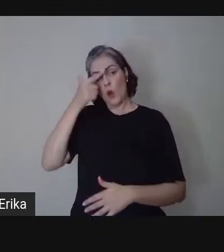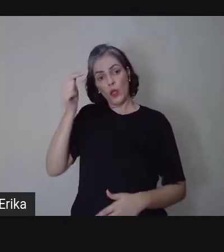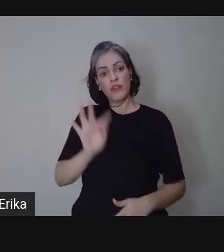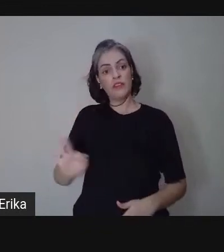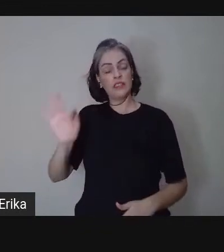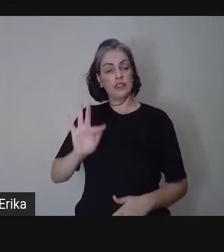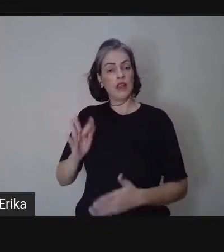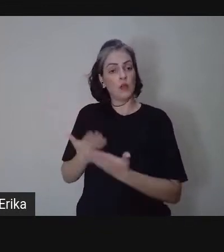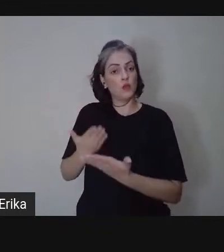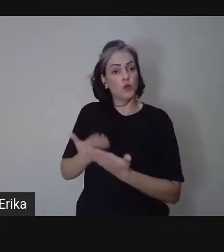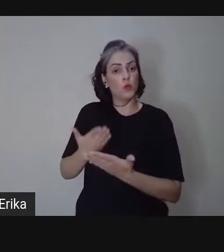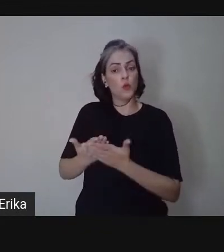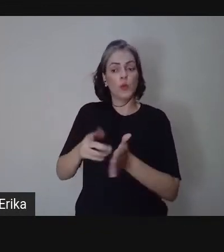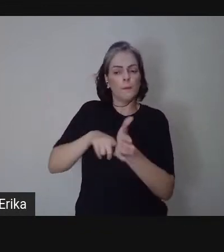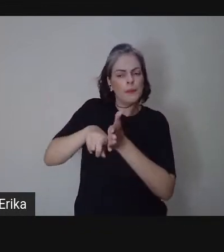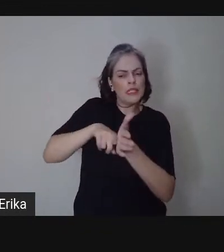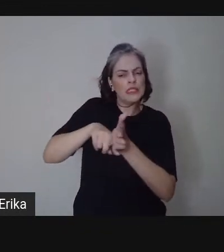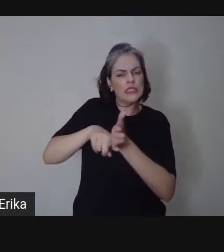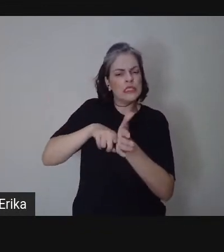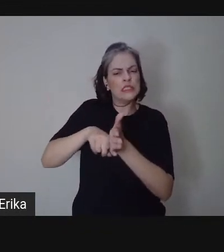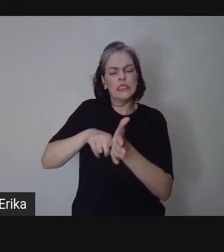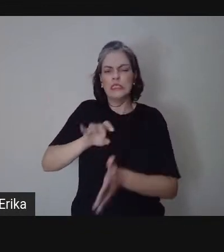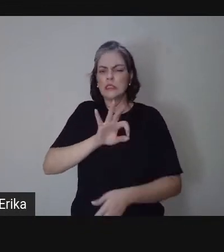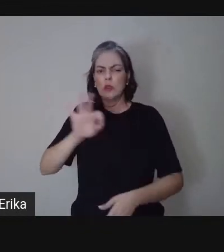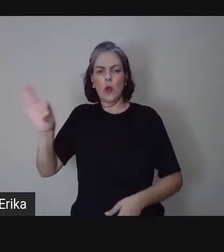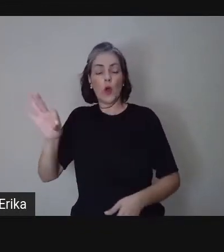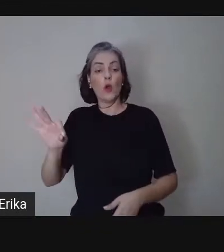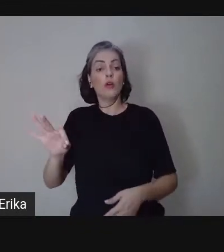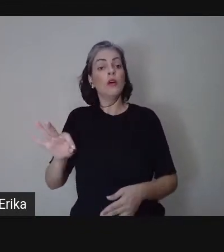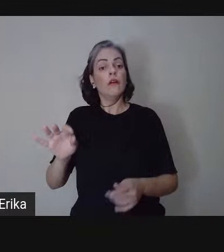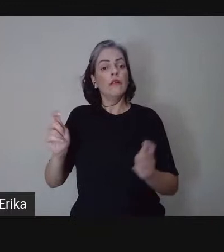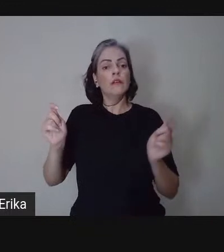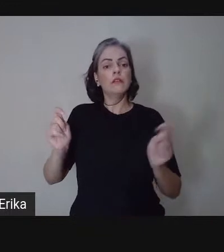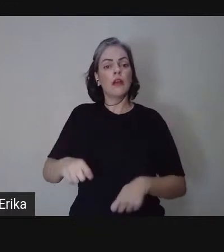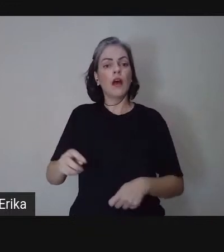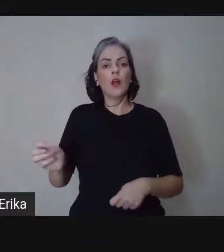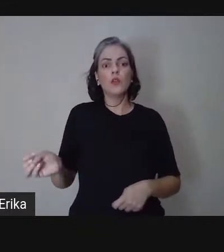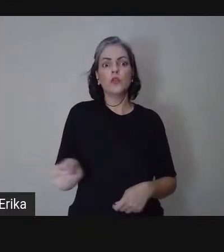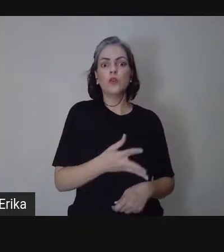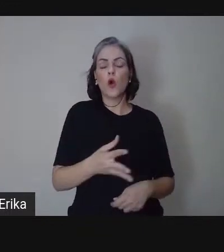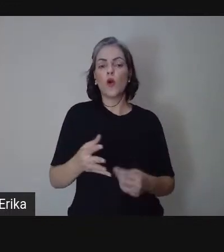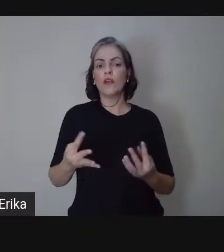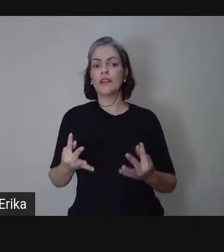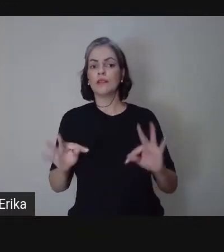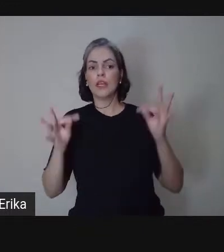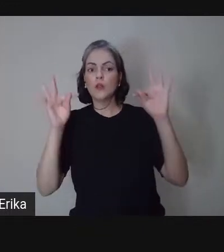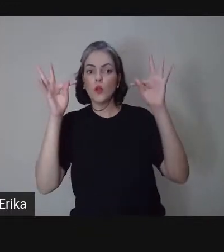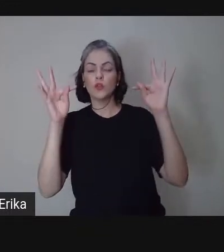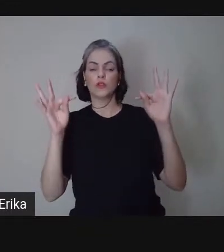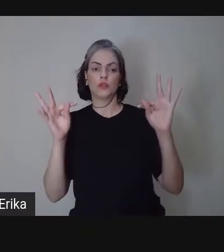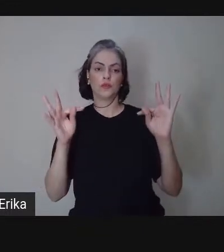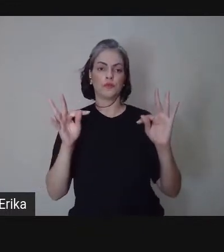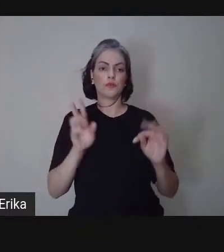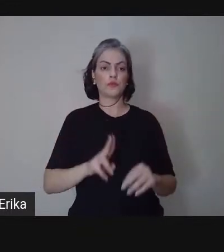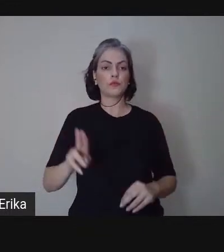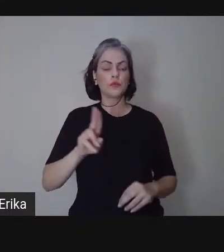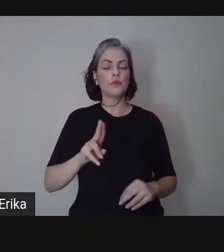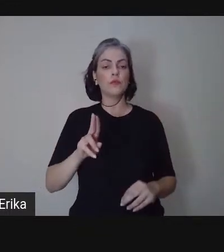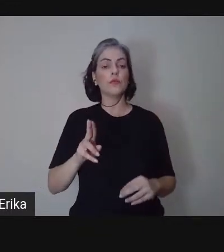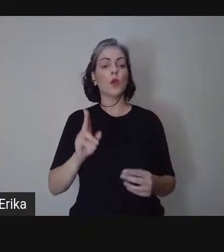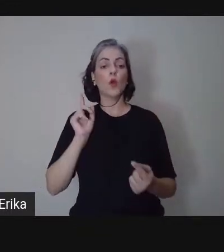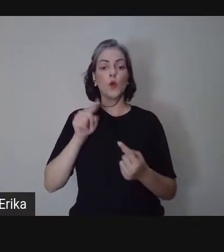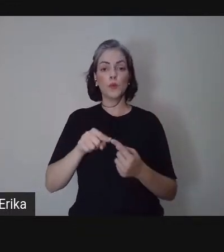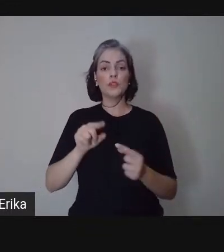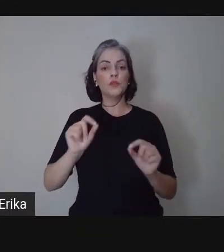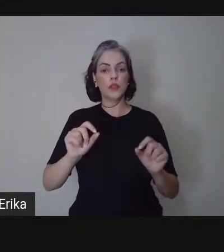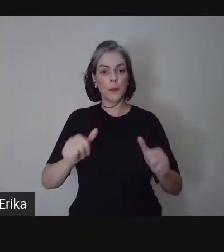pesquisas de ponta que nos garantem, sobretudo, a proposição de novas tecnologias para visão tentando melhorar